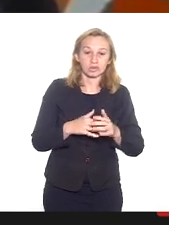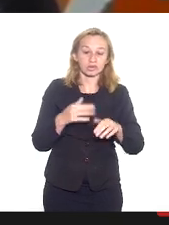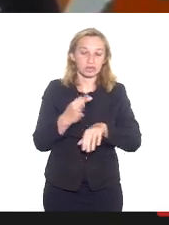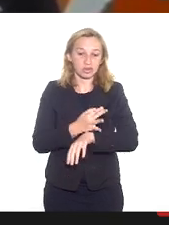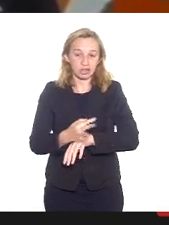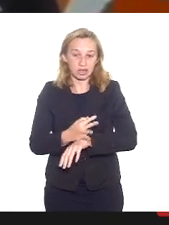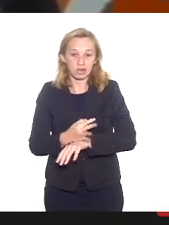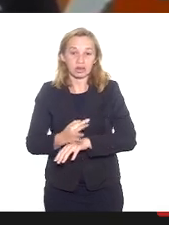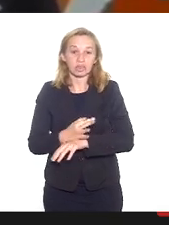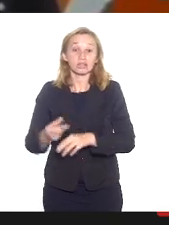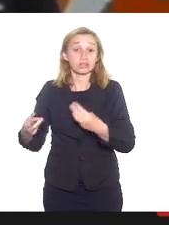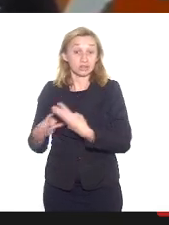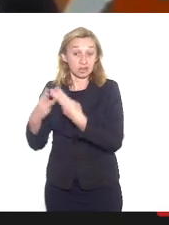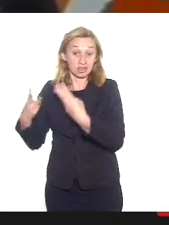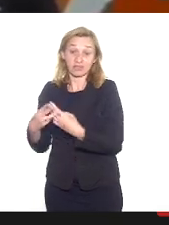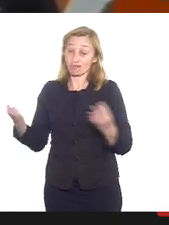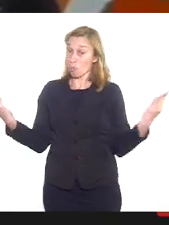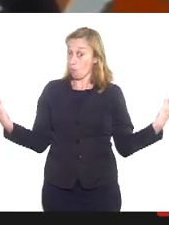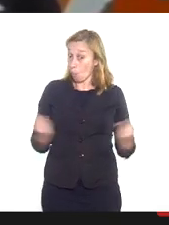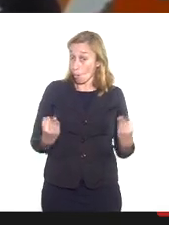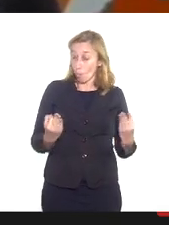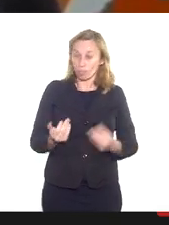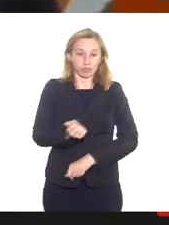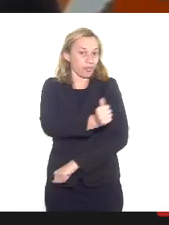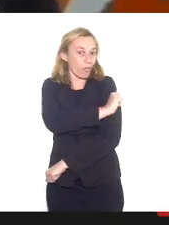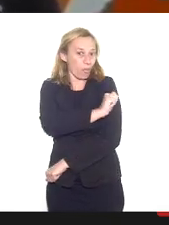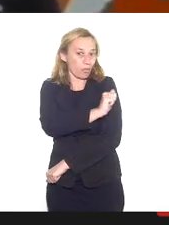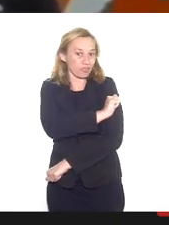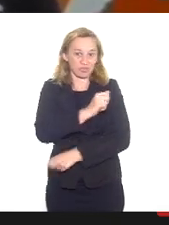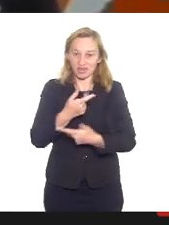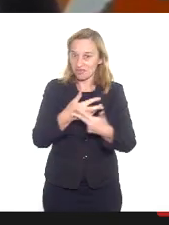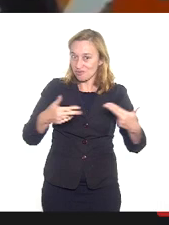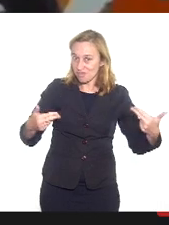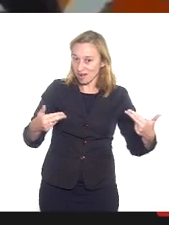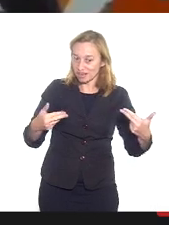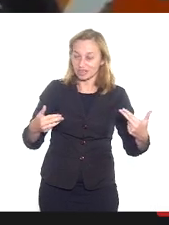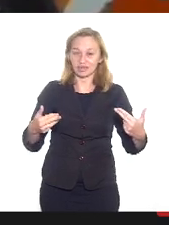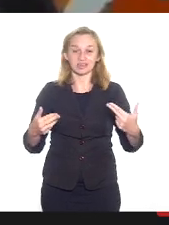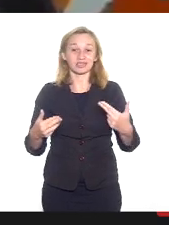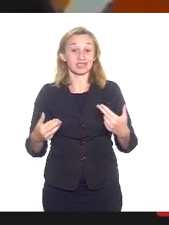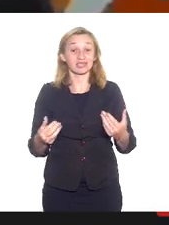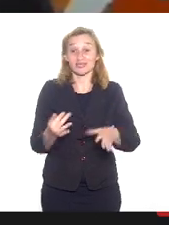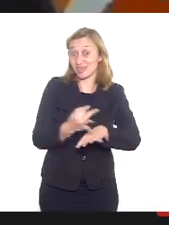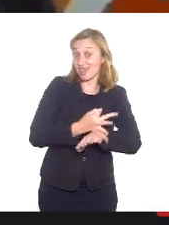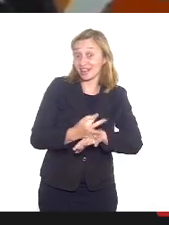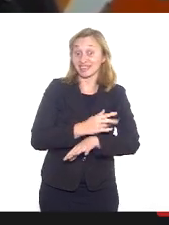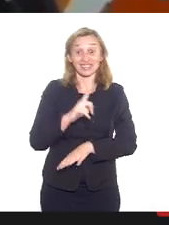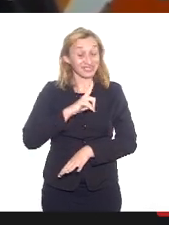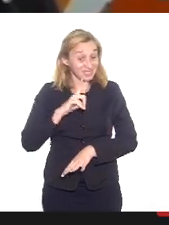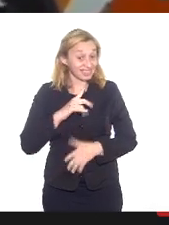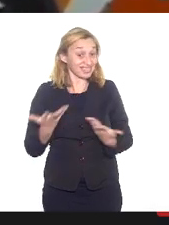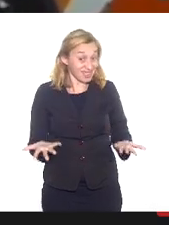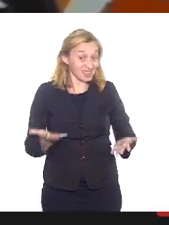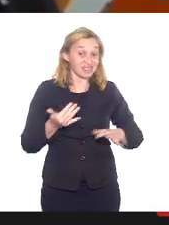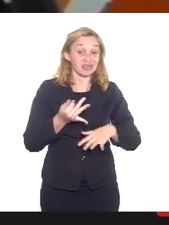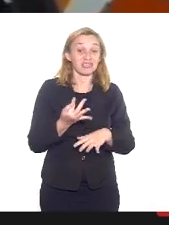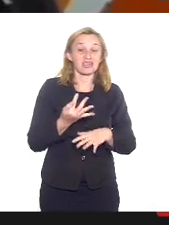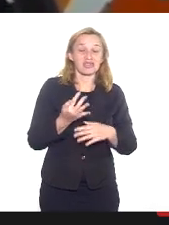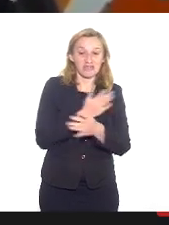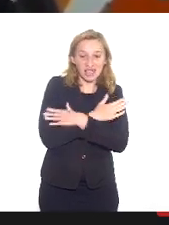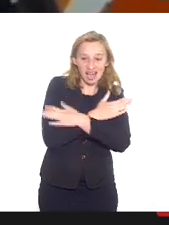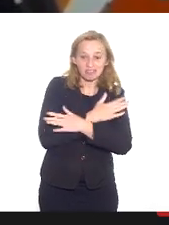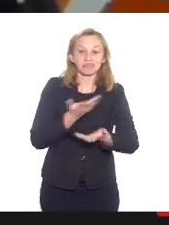achava ótimo como estudante porque tinha feriado a berça, os católicos mais, os do judaísmo, enfim,